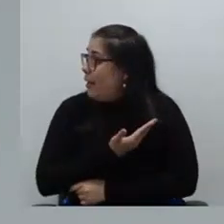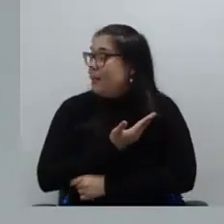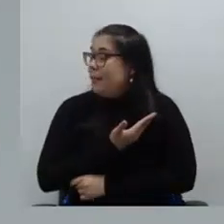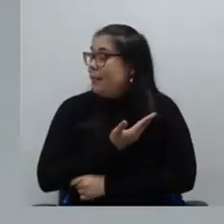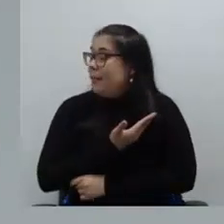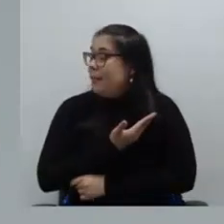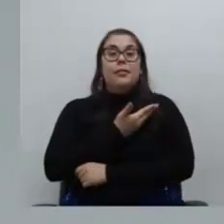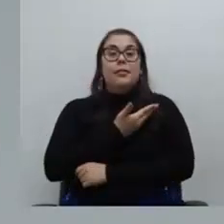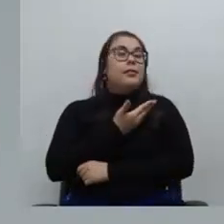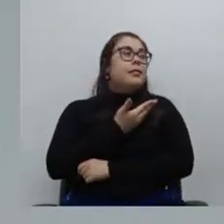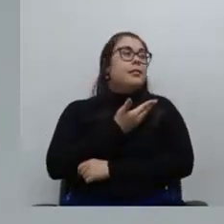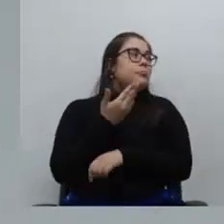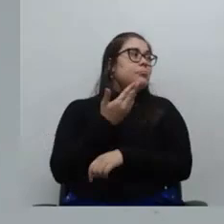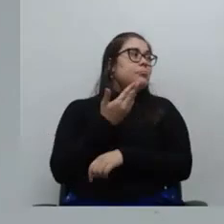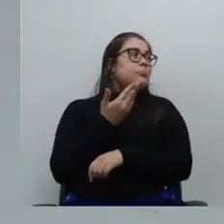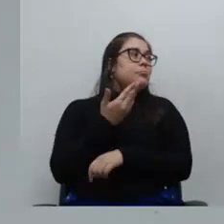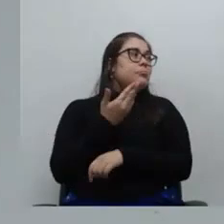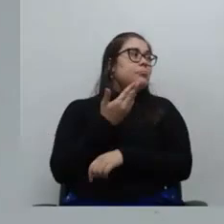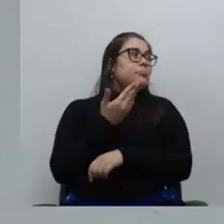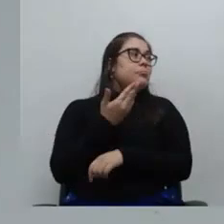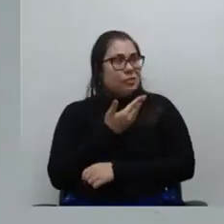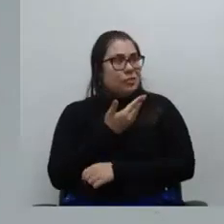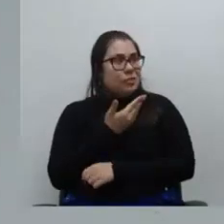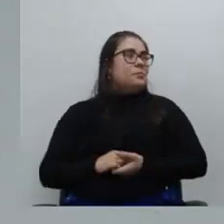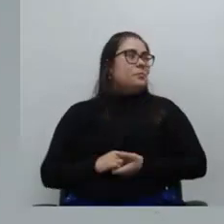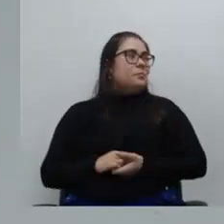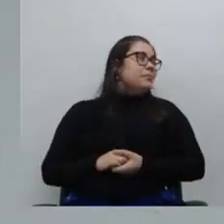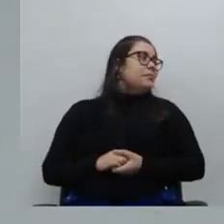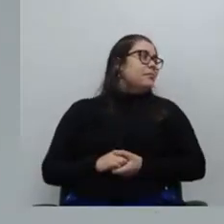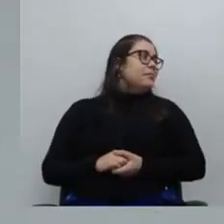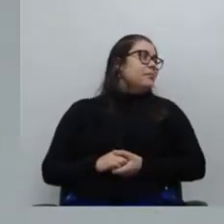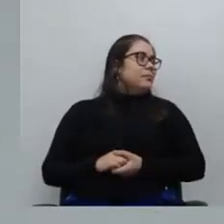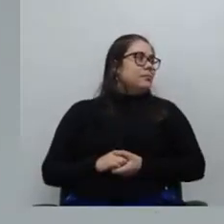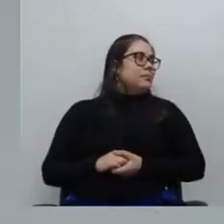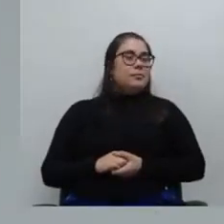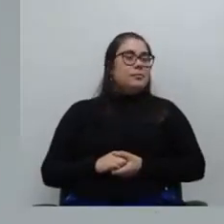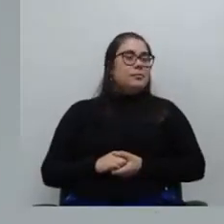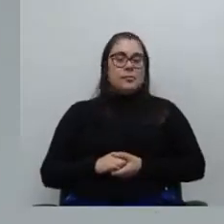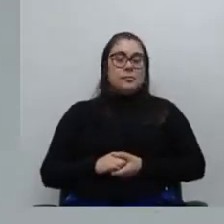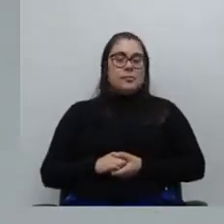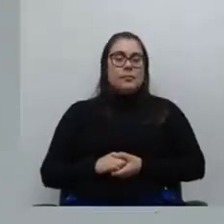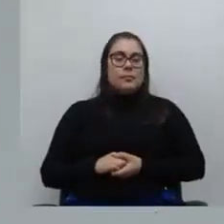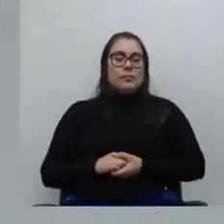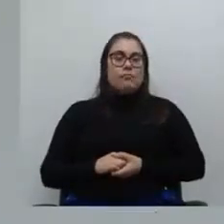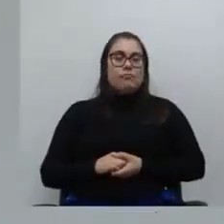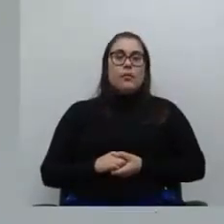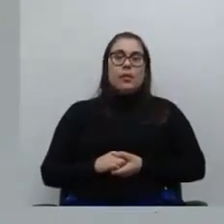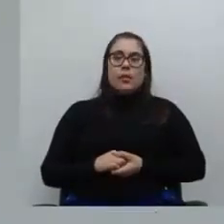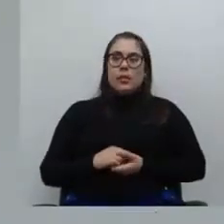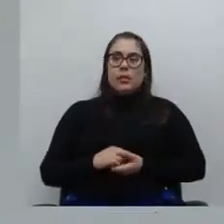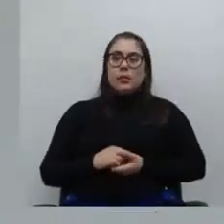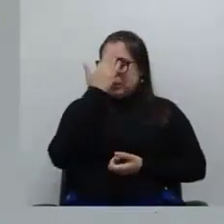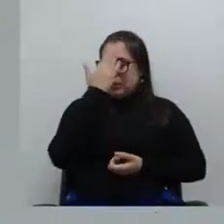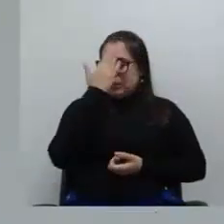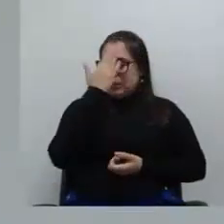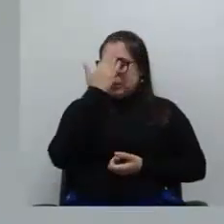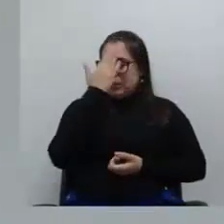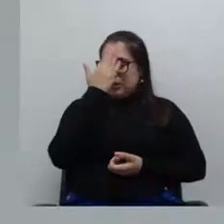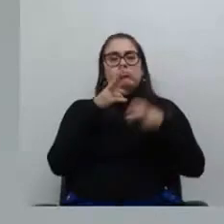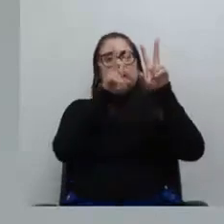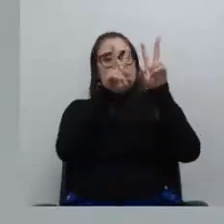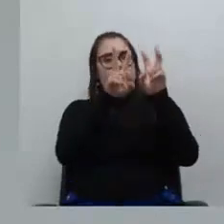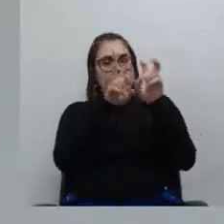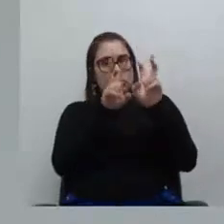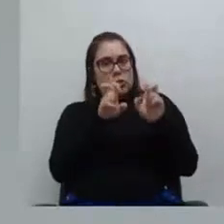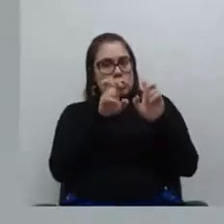magistratura federal que encerrou o seu certame agora. E, assim, é óbvio que mil coisas motivam as pessoas a